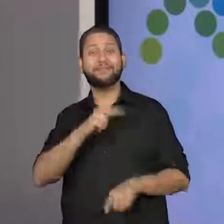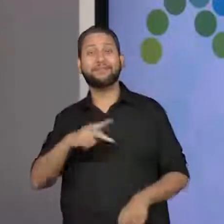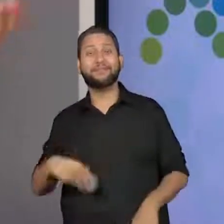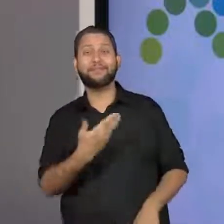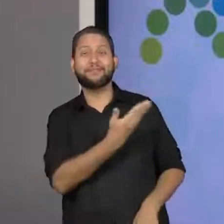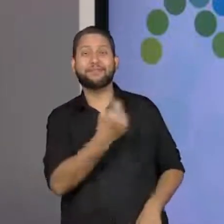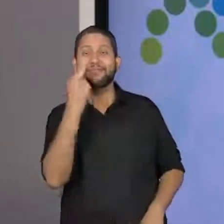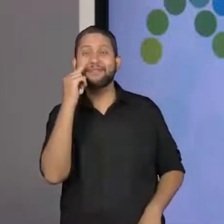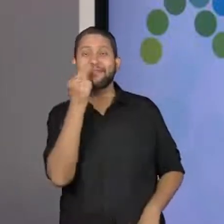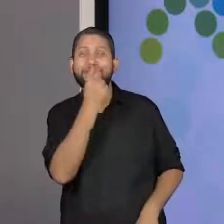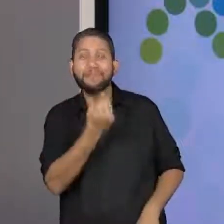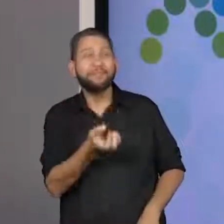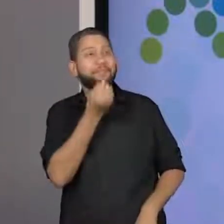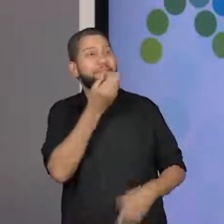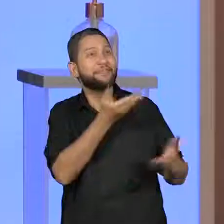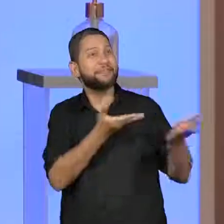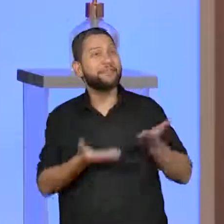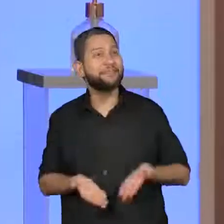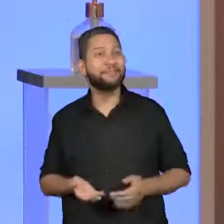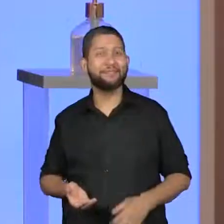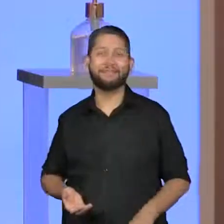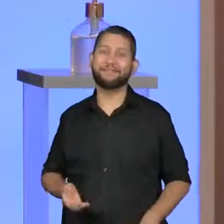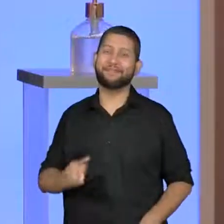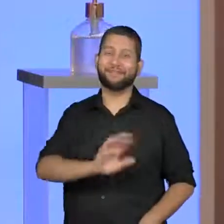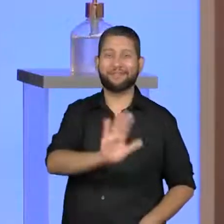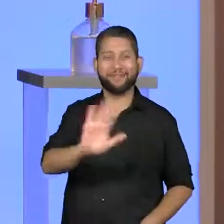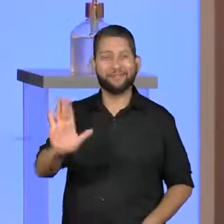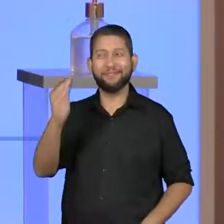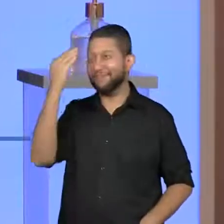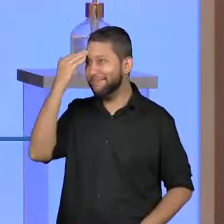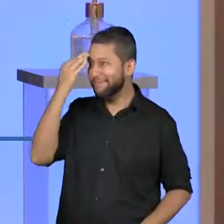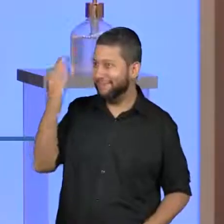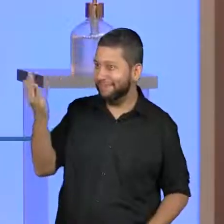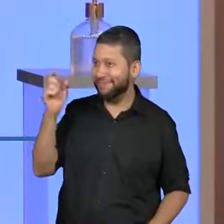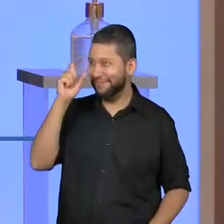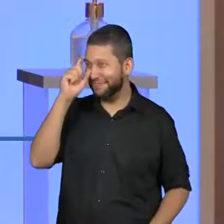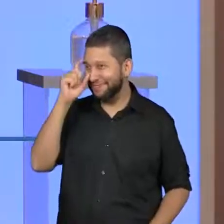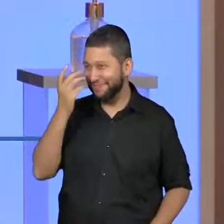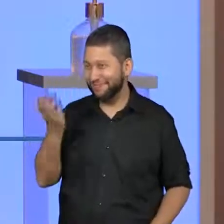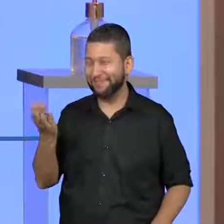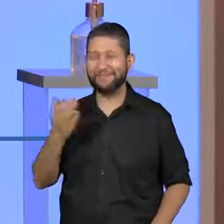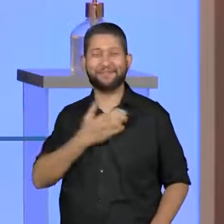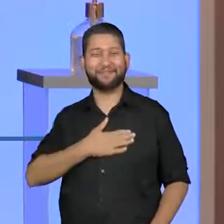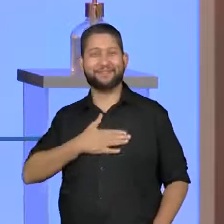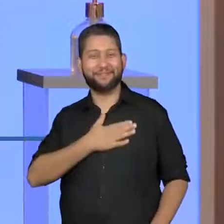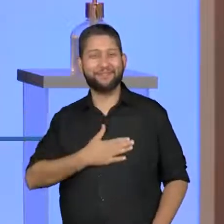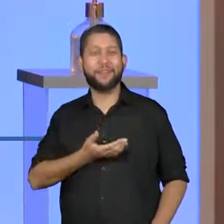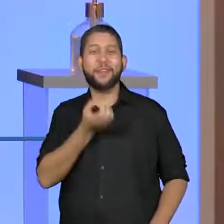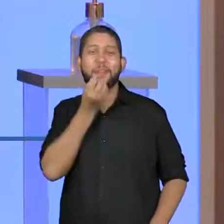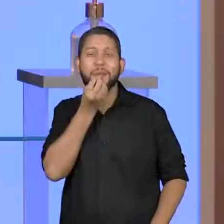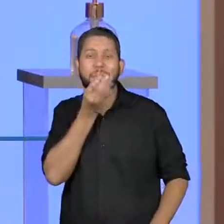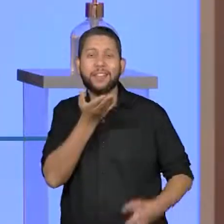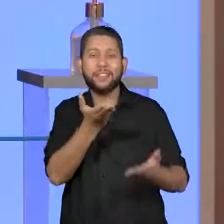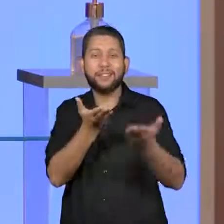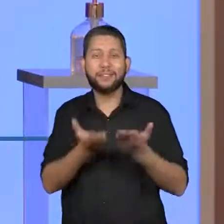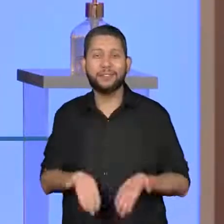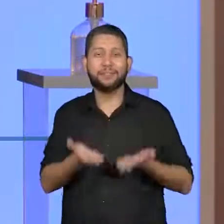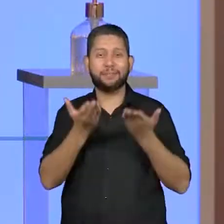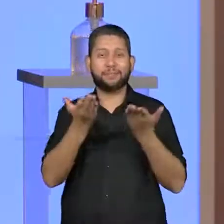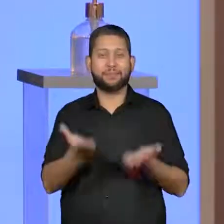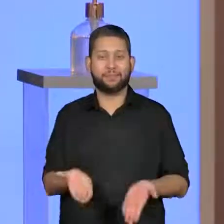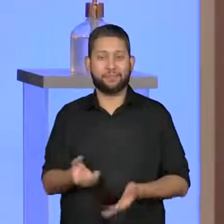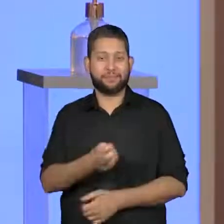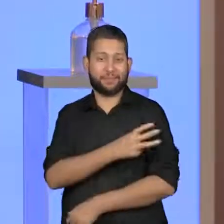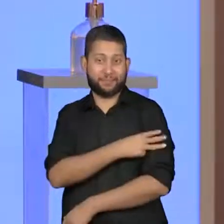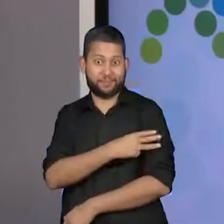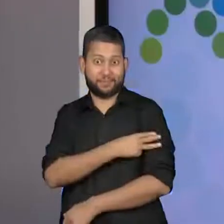Rafael. Seja muito bem-vindo, Pro. Muito obrigado, professora Genoveva. Bem-vindos, alunos e alunas do terceiro ano, para mais uma aula